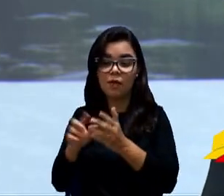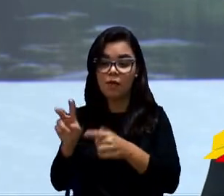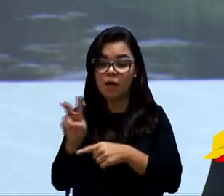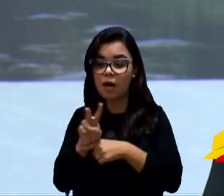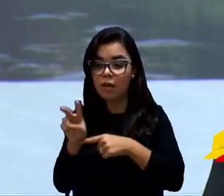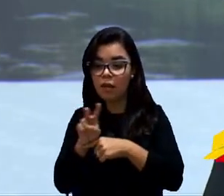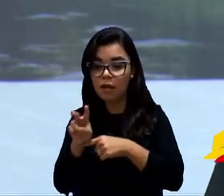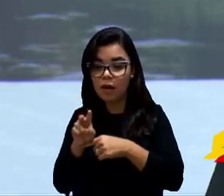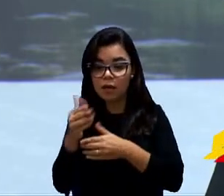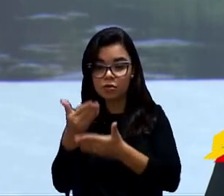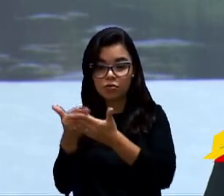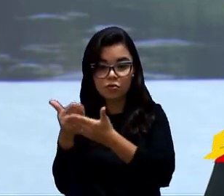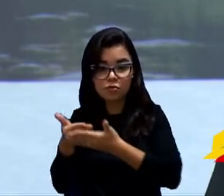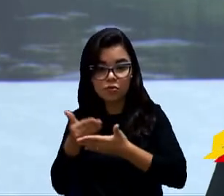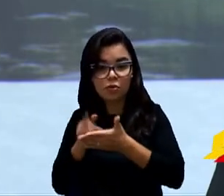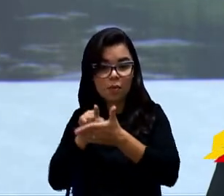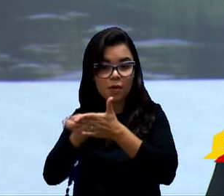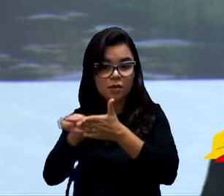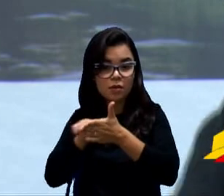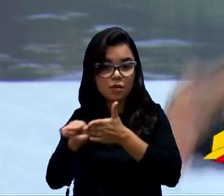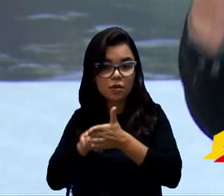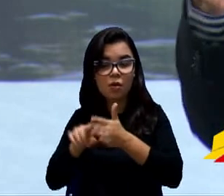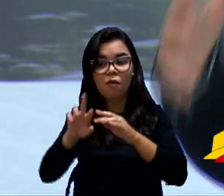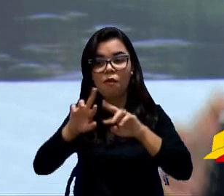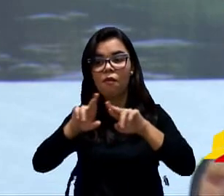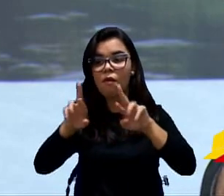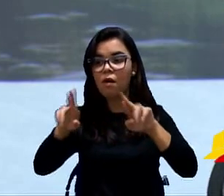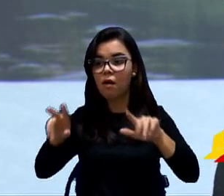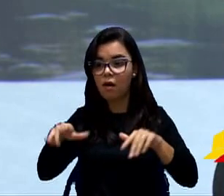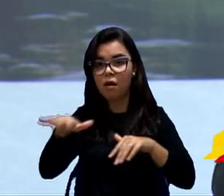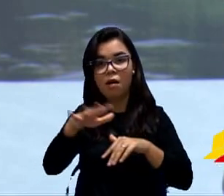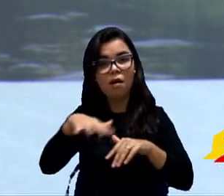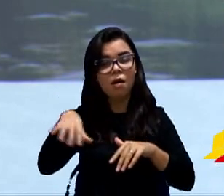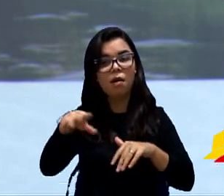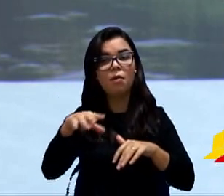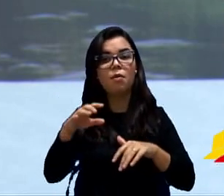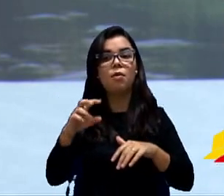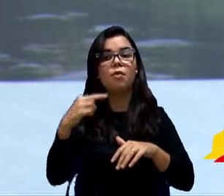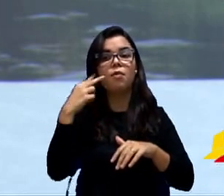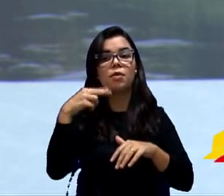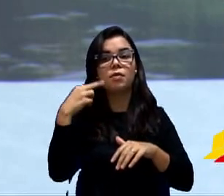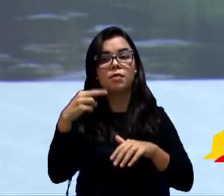Com o sindicato, com vários vereadores, com o Executivo,